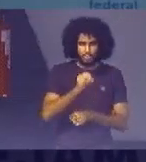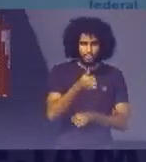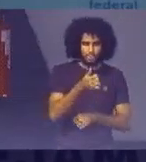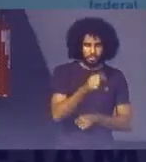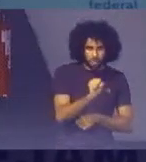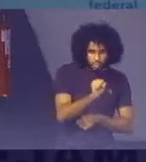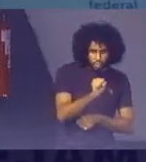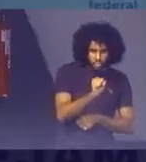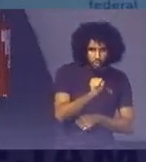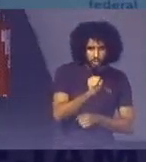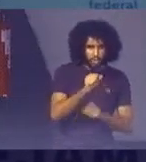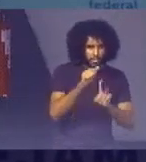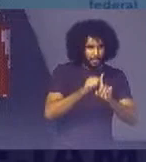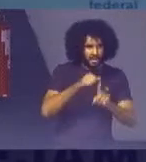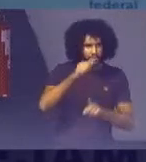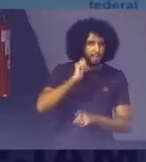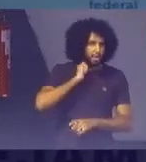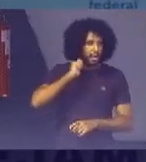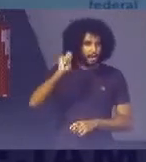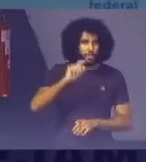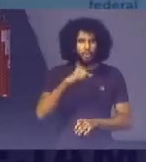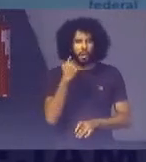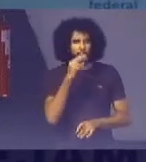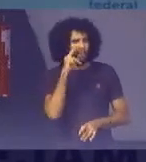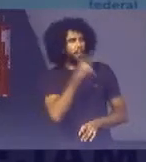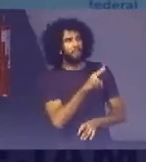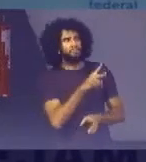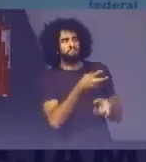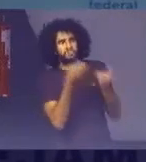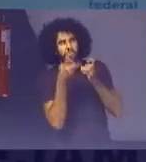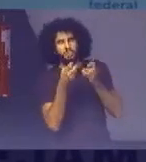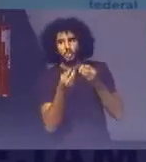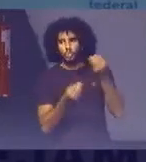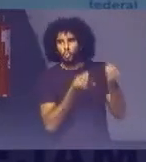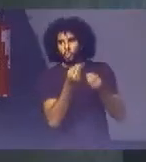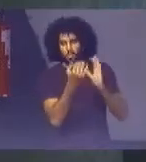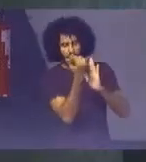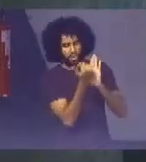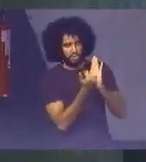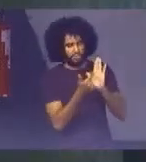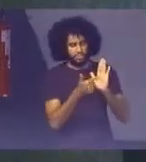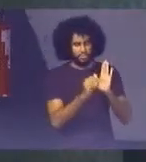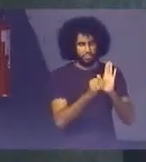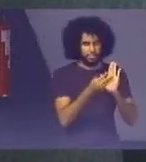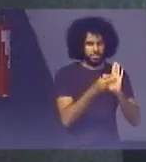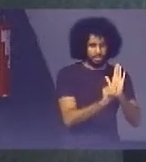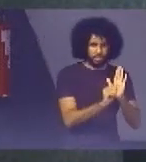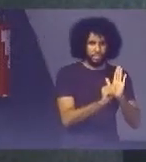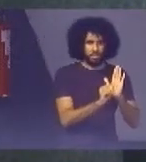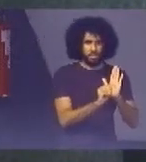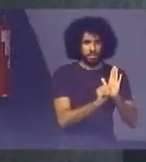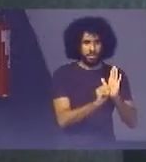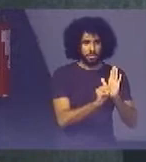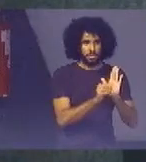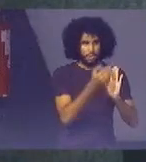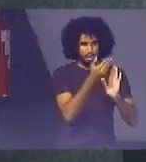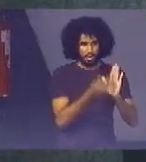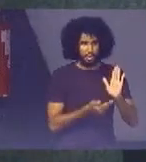Ali naquele momento A gente viu O quanto Que a agenda 2030 E os ODS Estavam